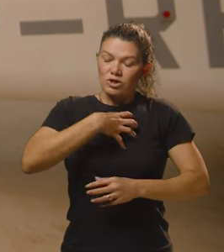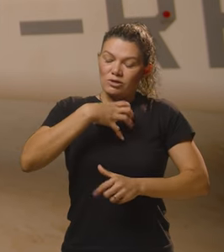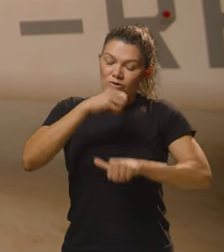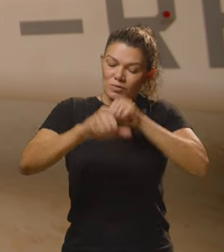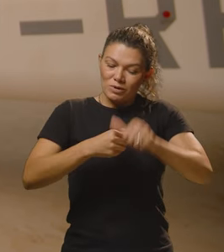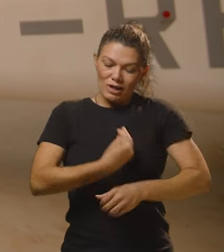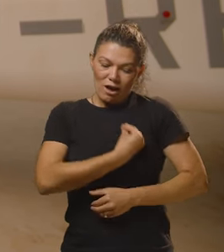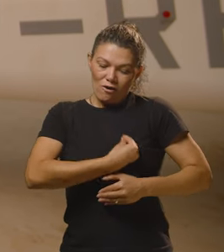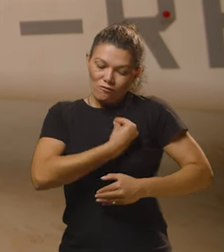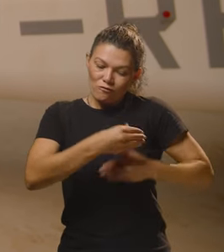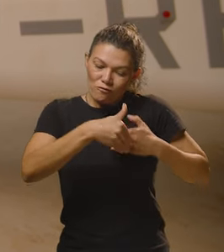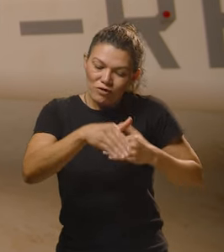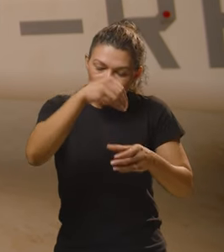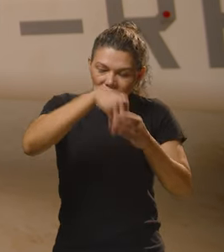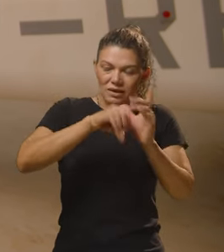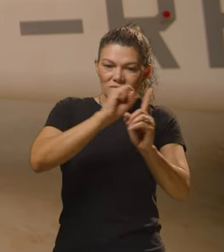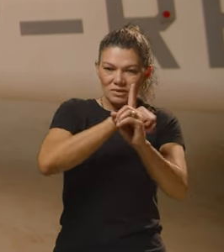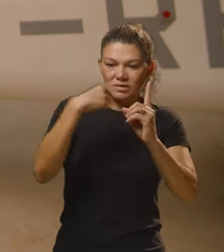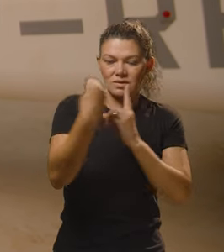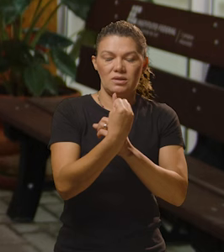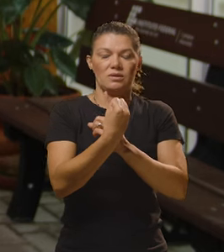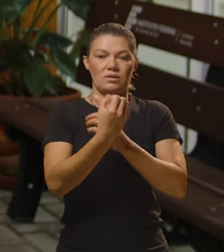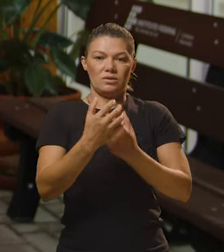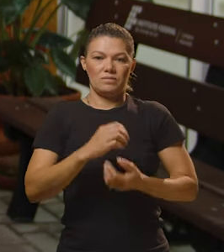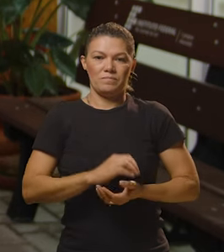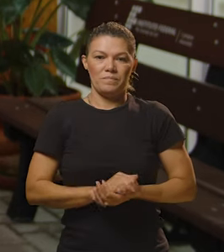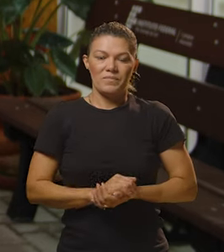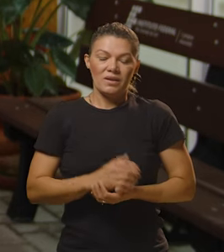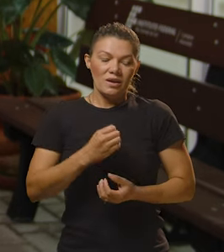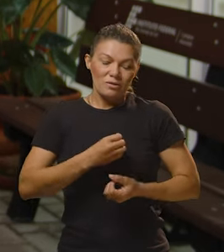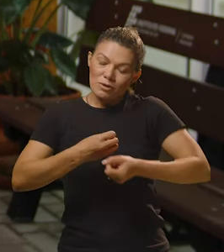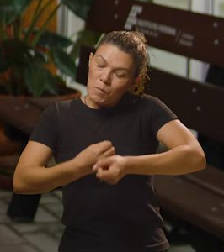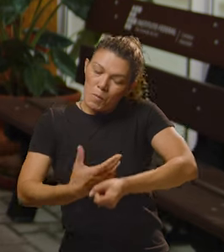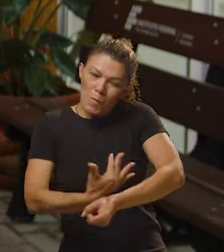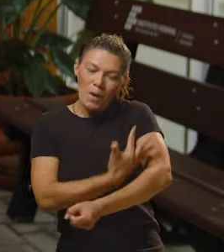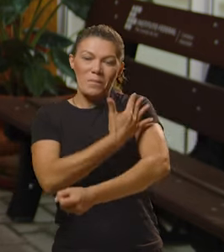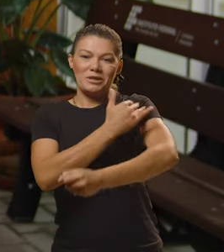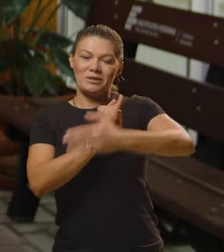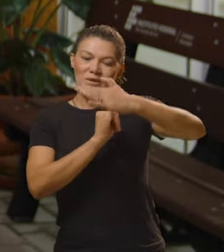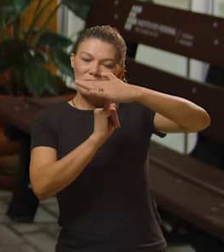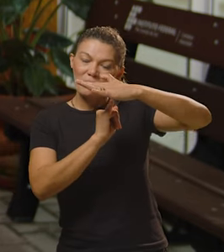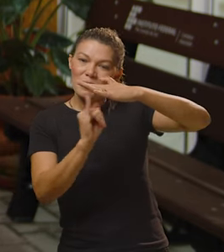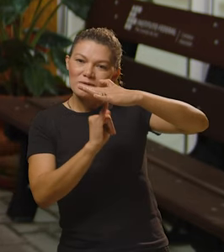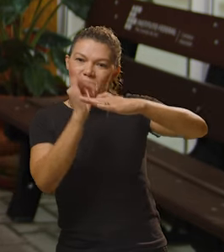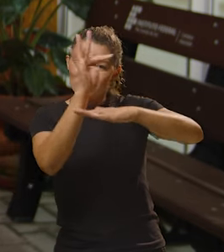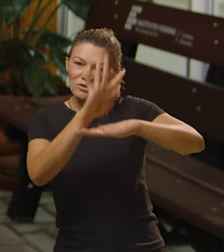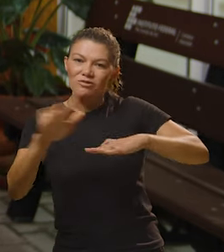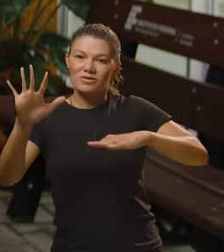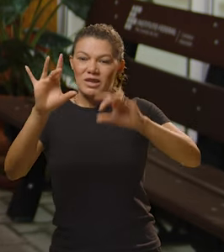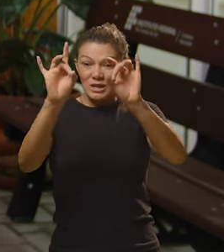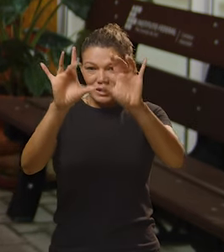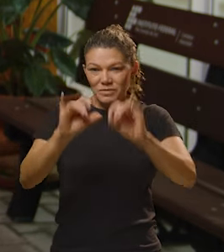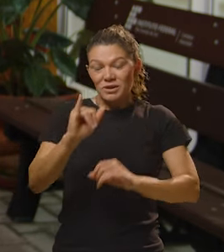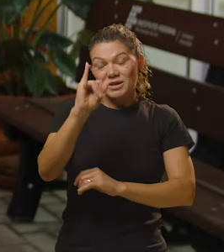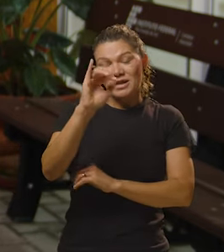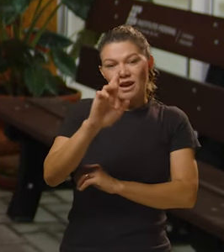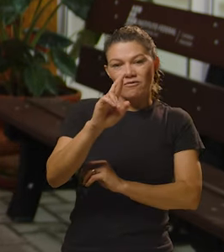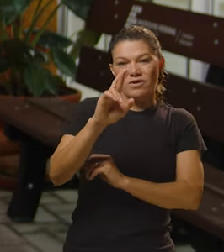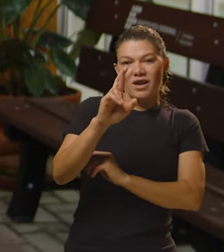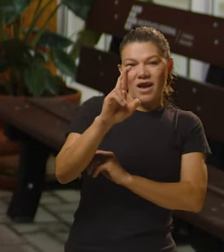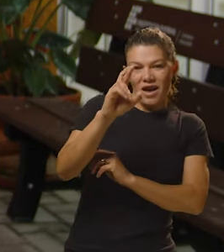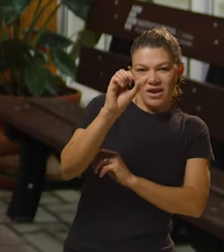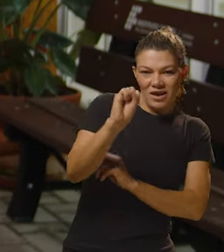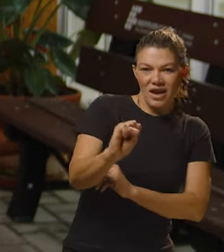mudança de vidas na nossa sociedade onde a está inserido. Eu sou uma apaixonada pelos Institutos Federais e em especial pelo IFRS